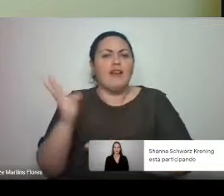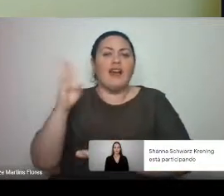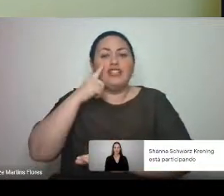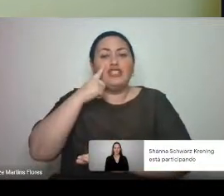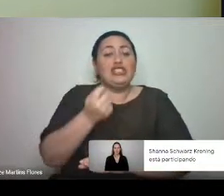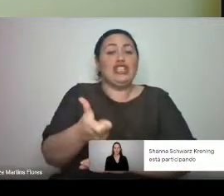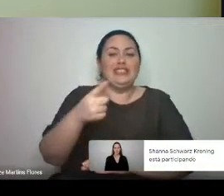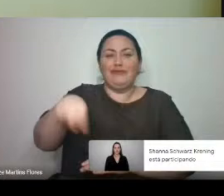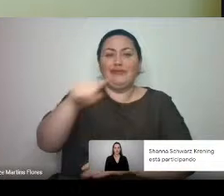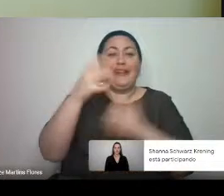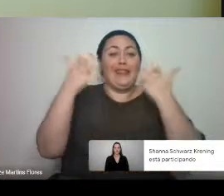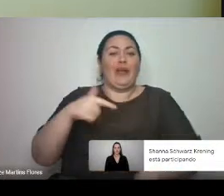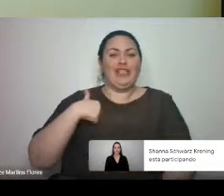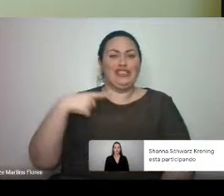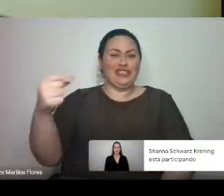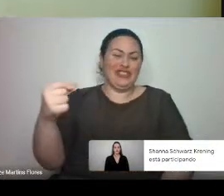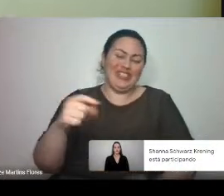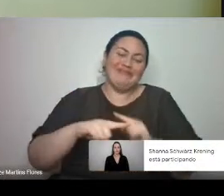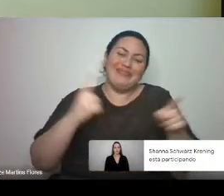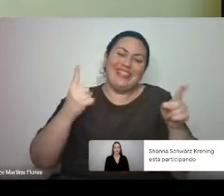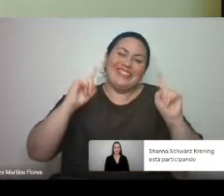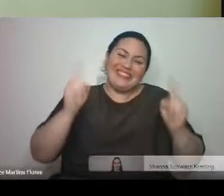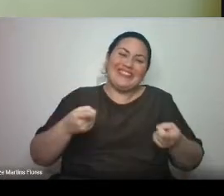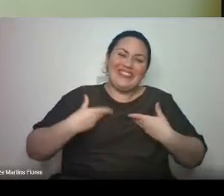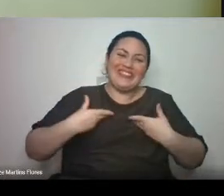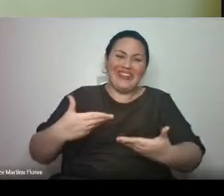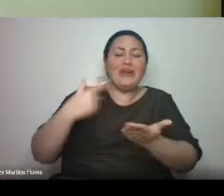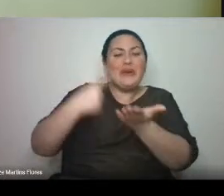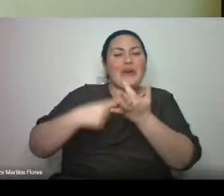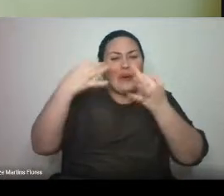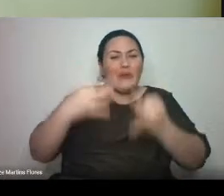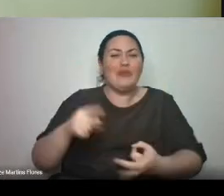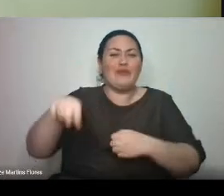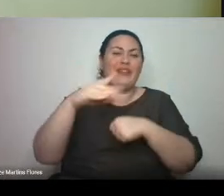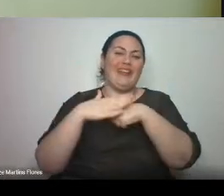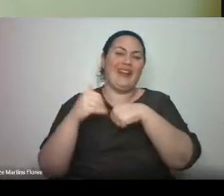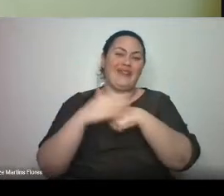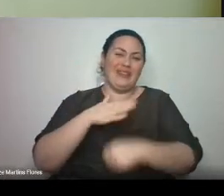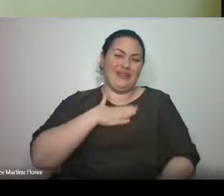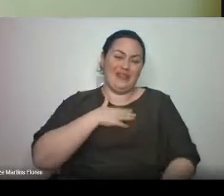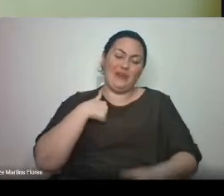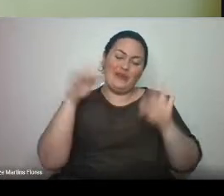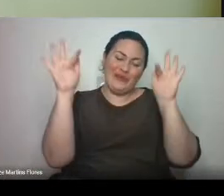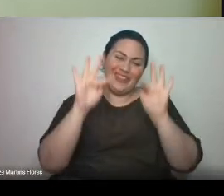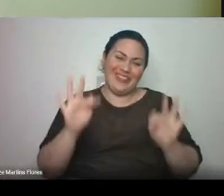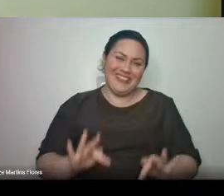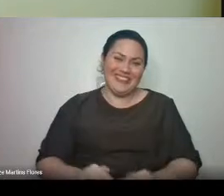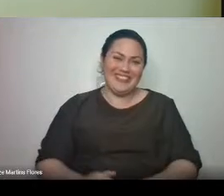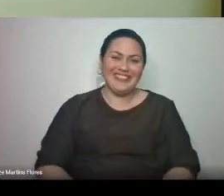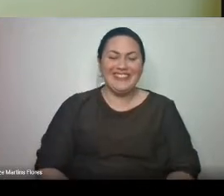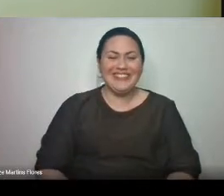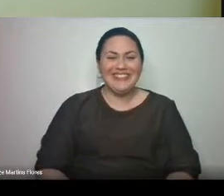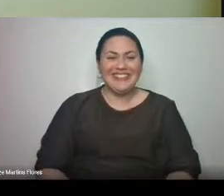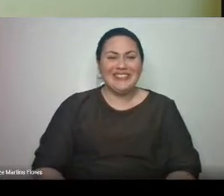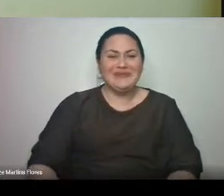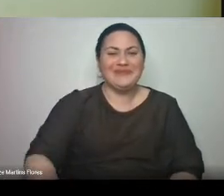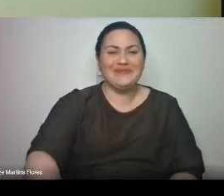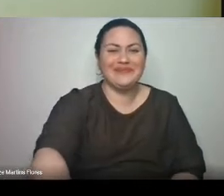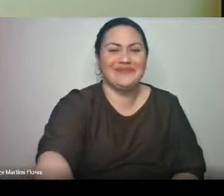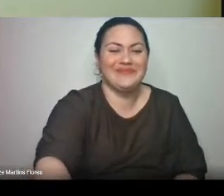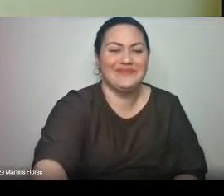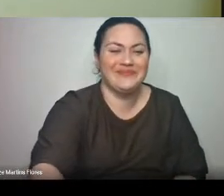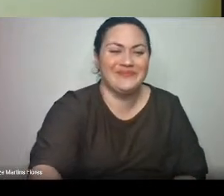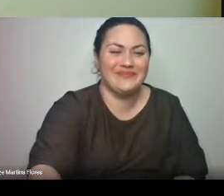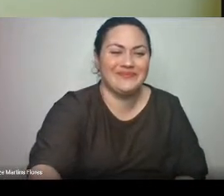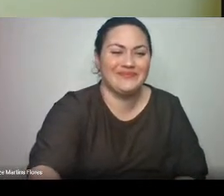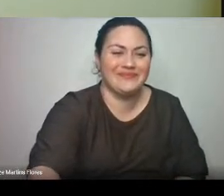me quererem estar aqui. Então, existe uma confirmação de afeto. Então, me deixa muito feliz. E eu queria dizer que, além de você